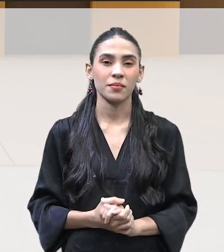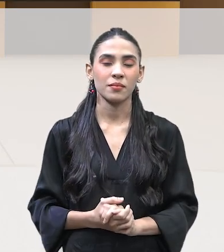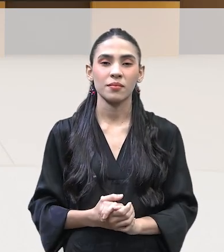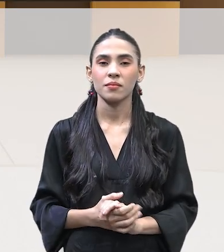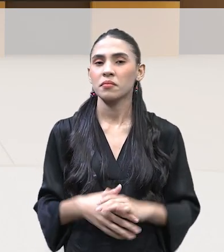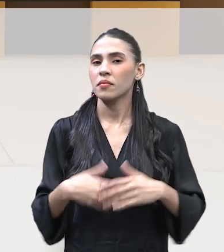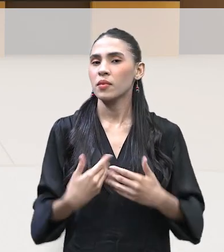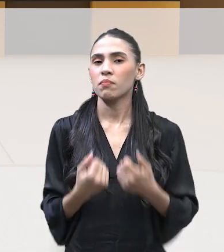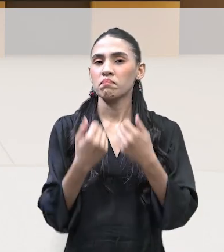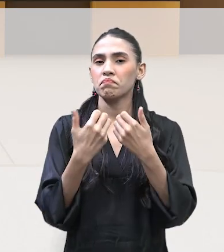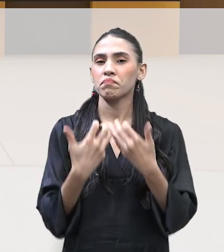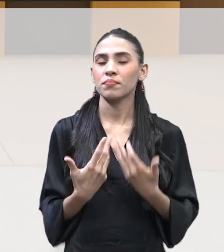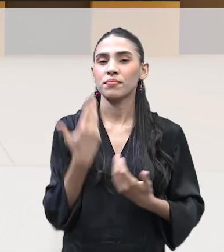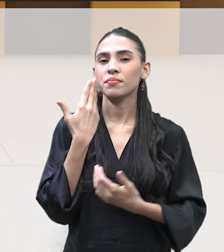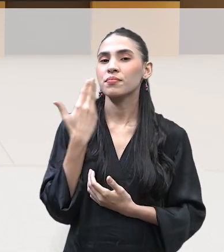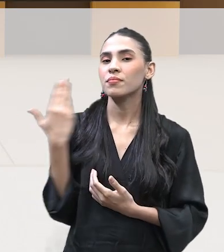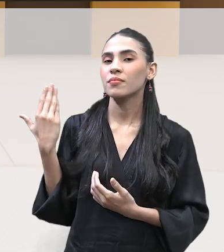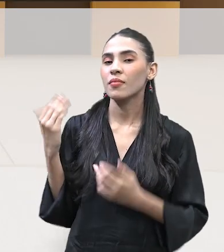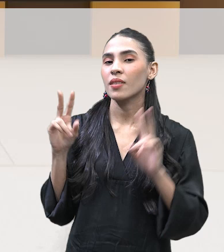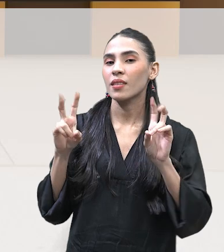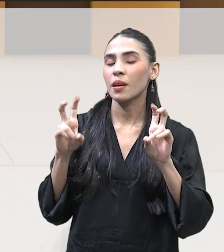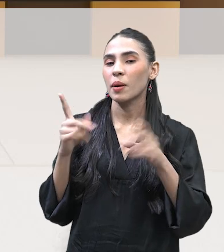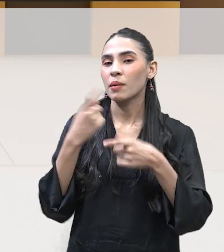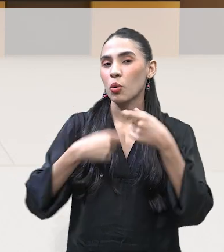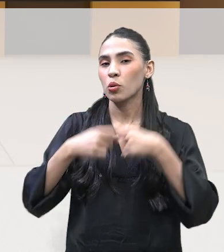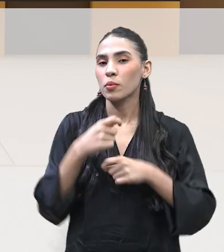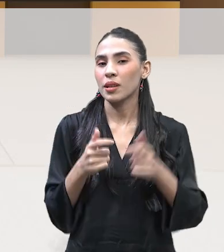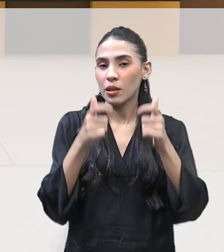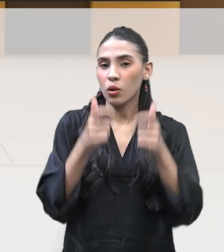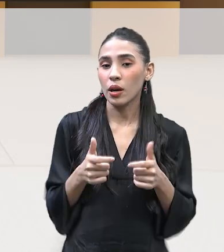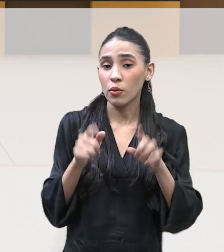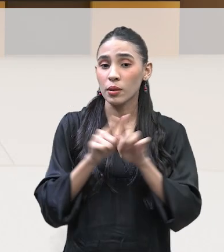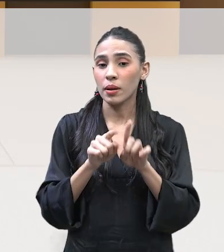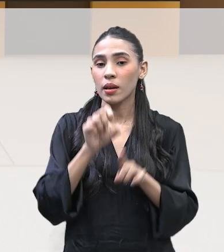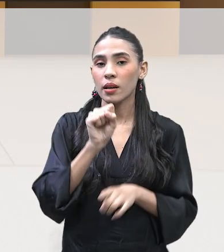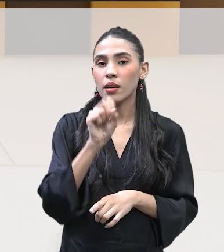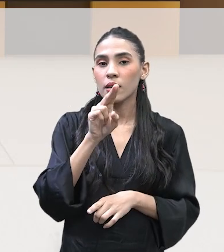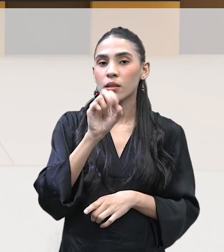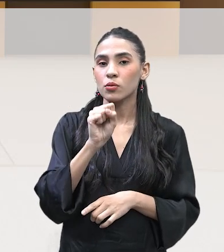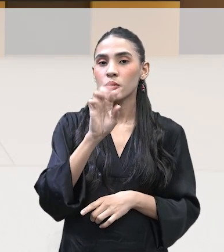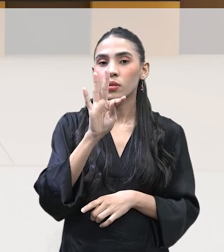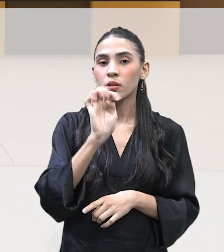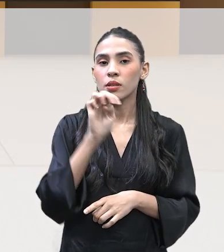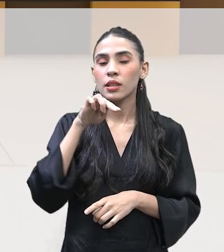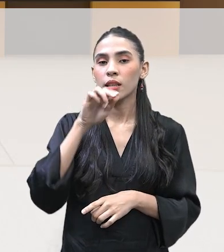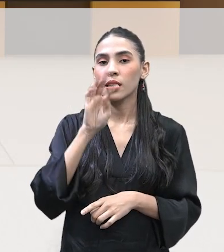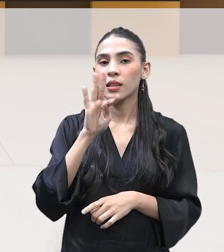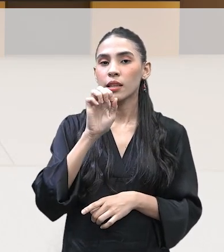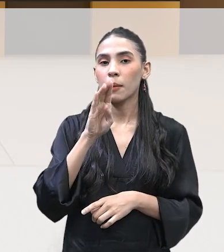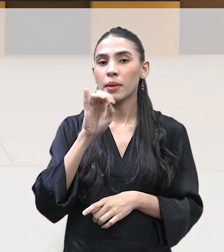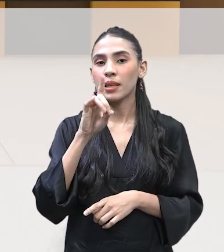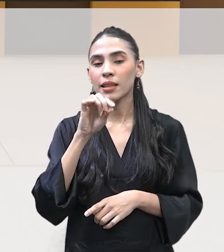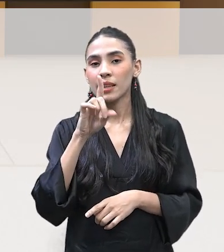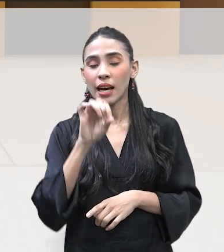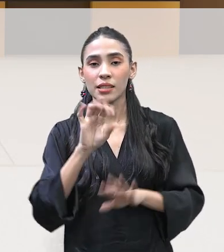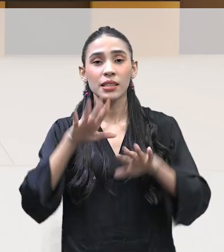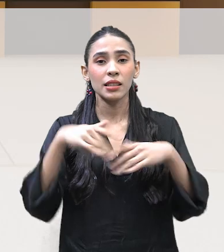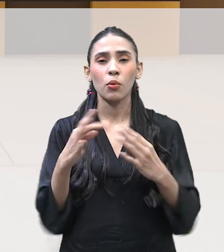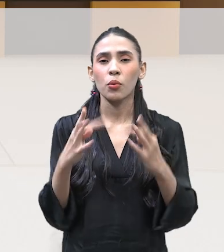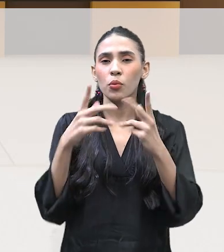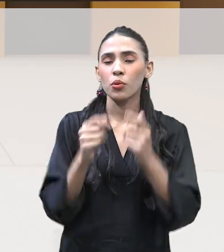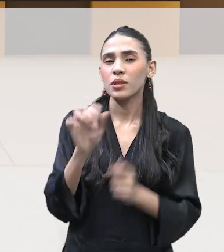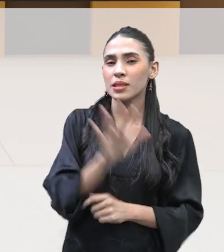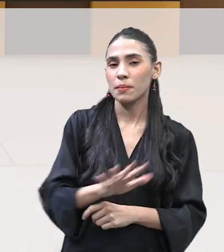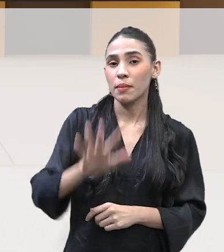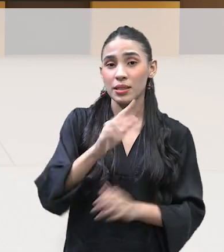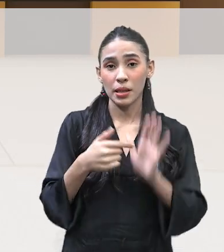podemos falar um pouquinho sobre essa economia local e sustentabilidade? Bem, todos aqueles elementos que nós vimos lá, aquelas imagens já trazem muito